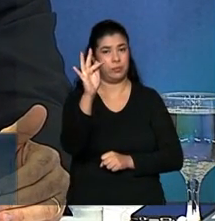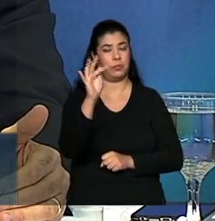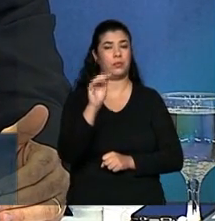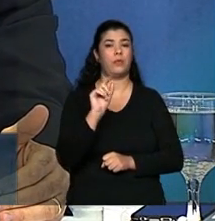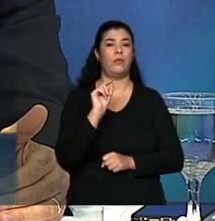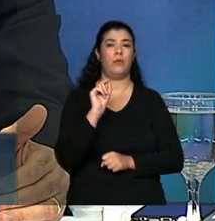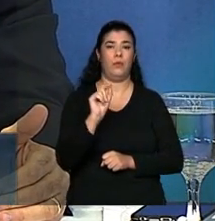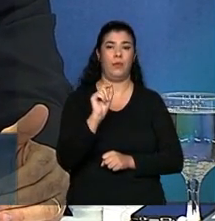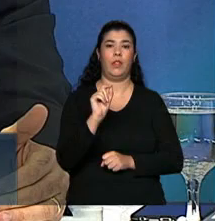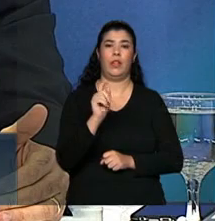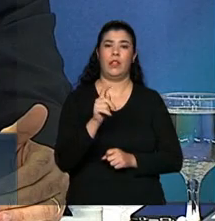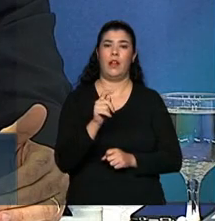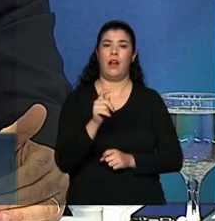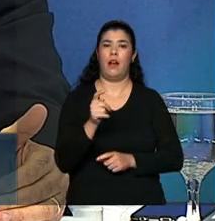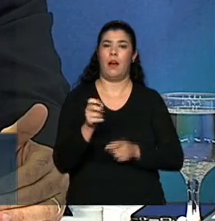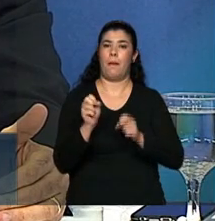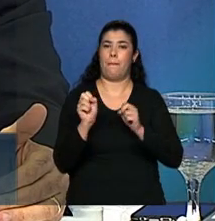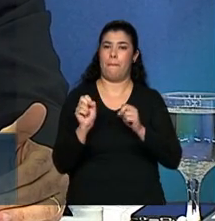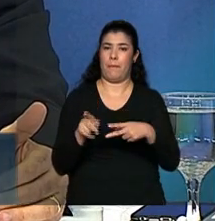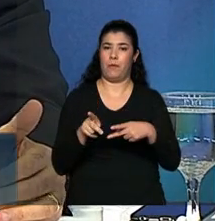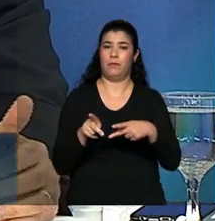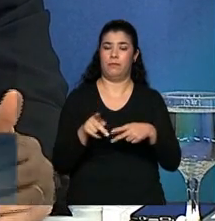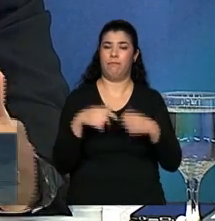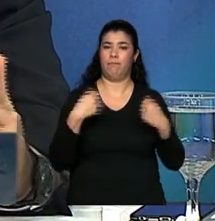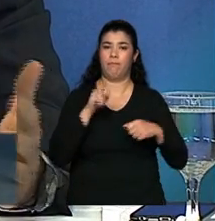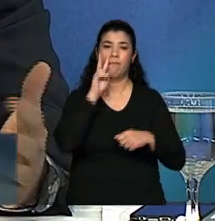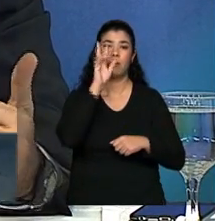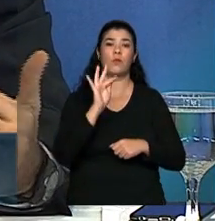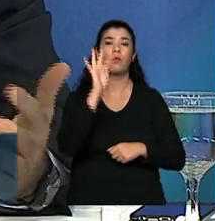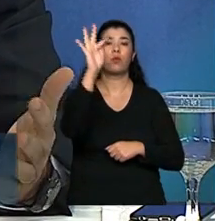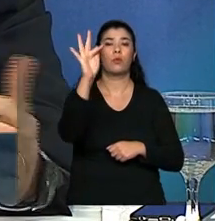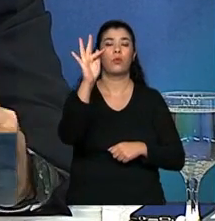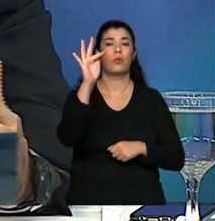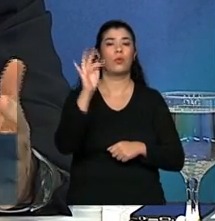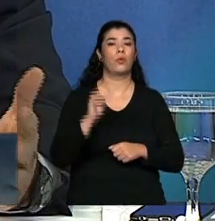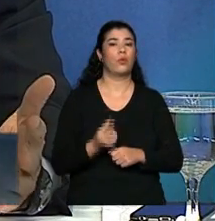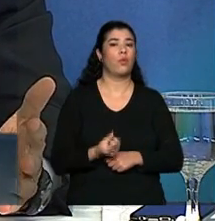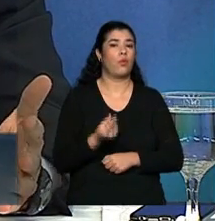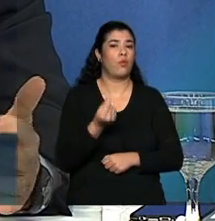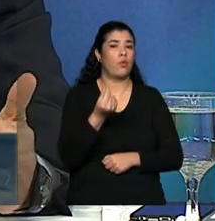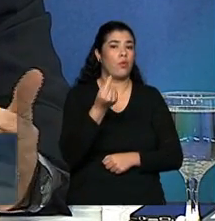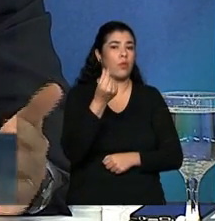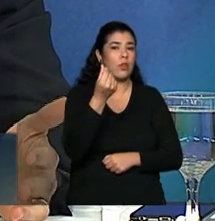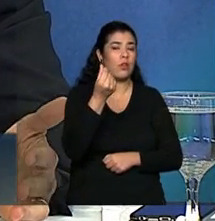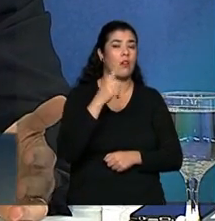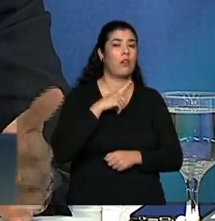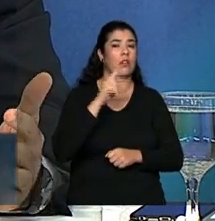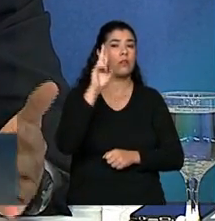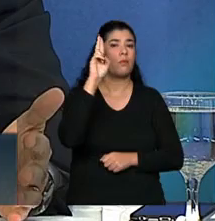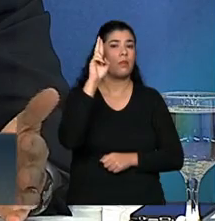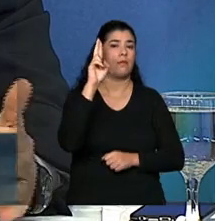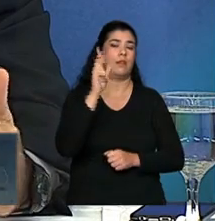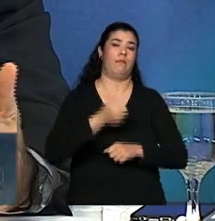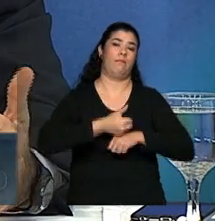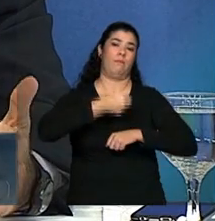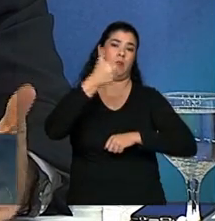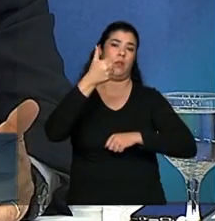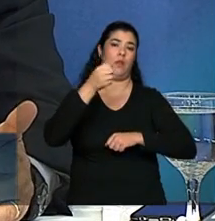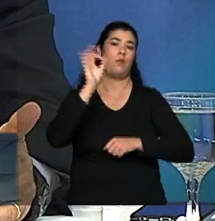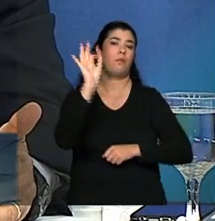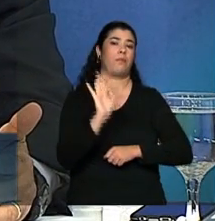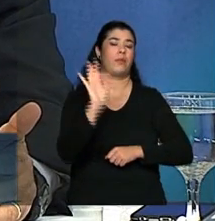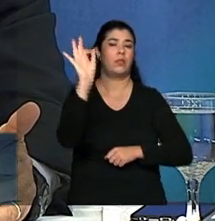Previdência tem que olhar para prazos bem longos. Olhando para um prazo mais longo, aí valores começam a não ser a melhor referência. A melhor referência é usar um